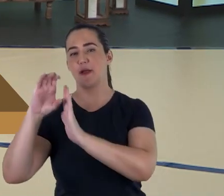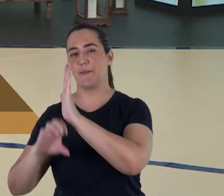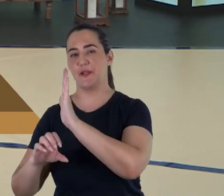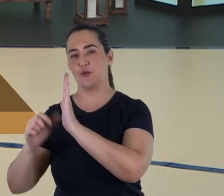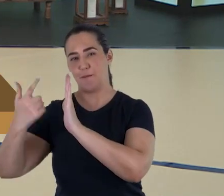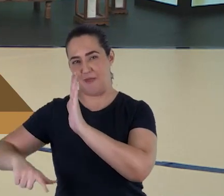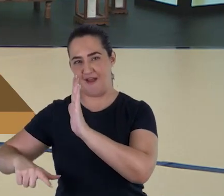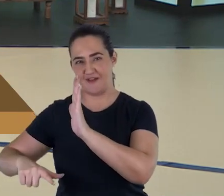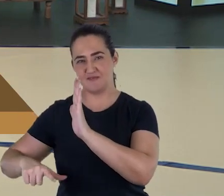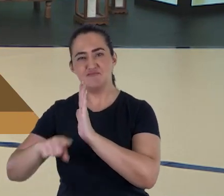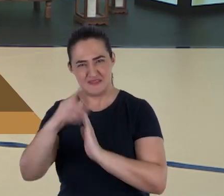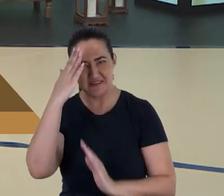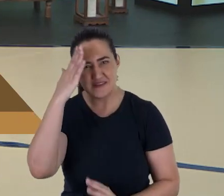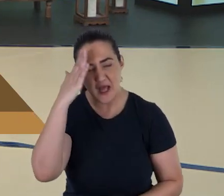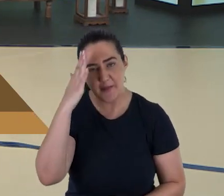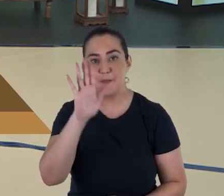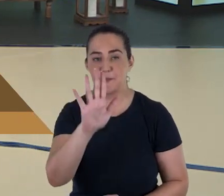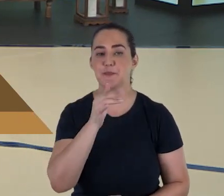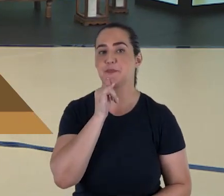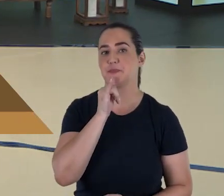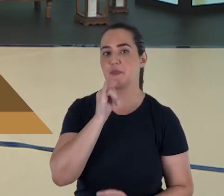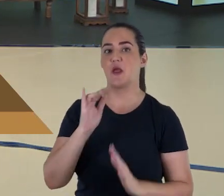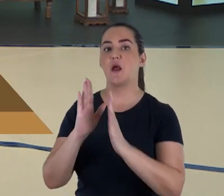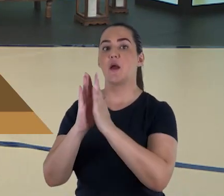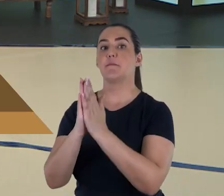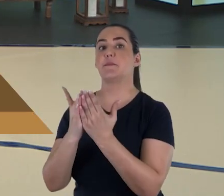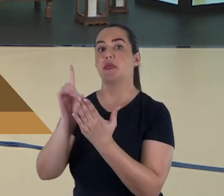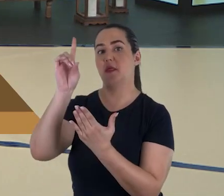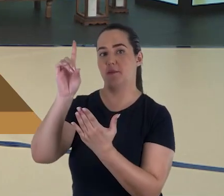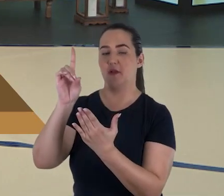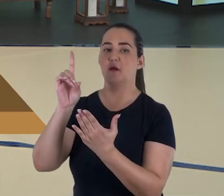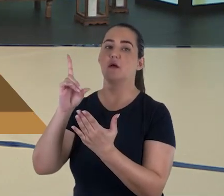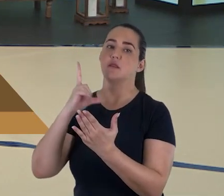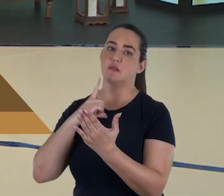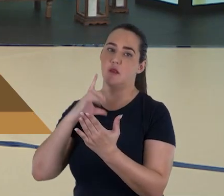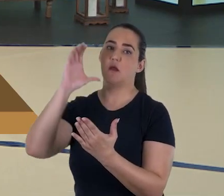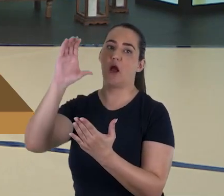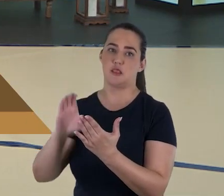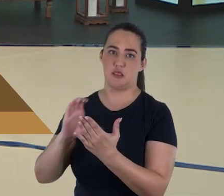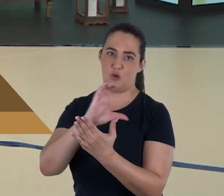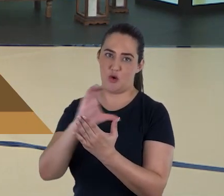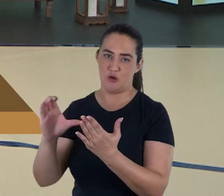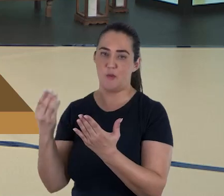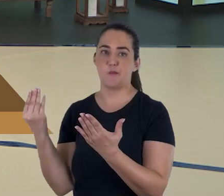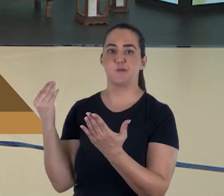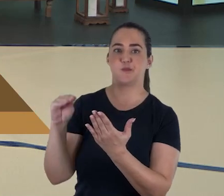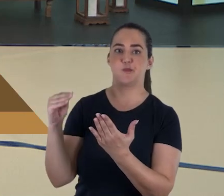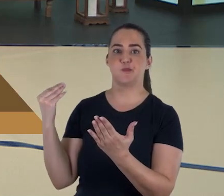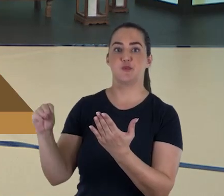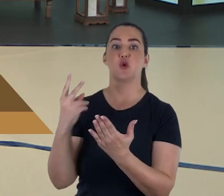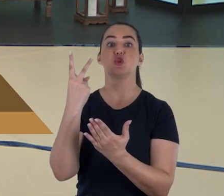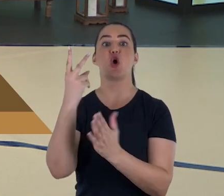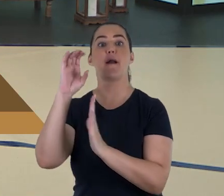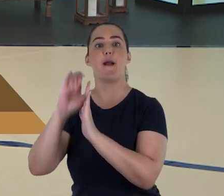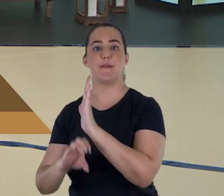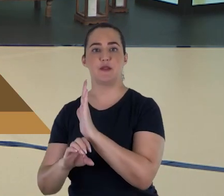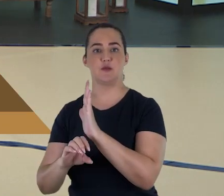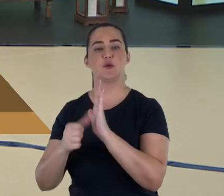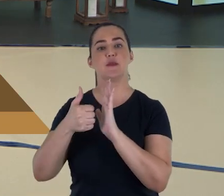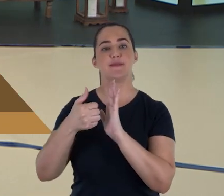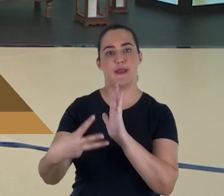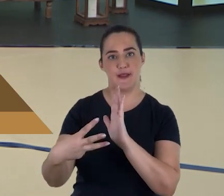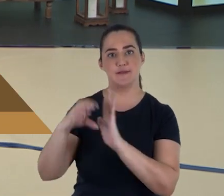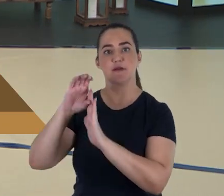mais. Aliás, não sei se você sabe, mas as Bíblias editadas por editoras católicas trazem o acréscimo de dois